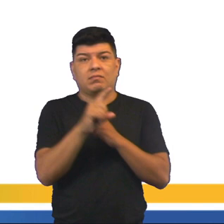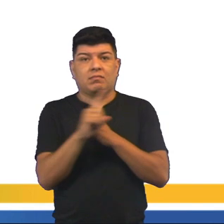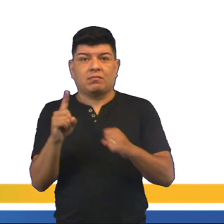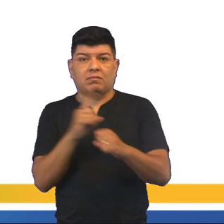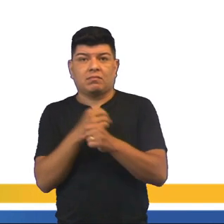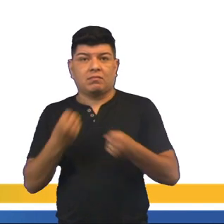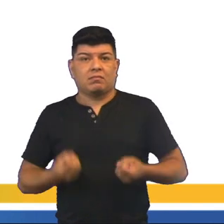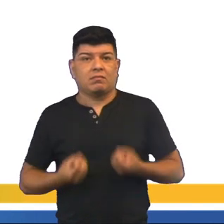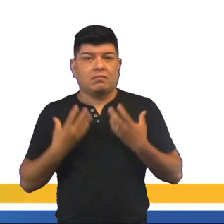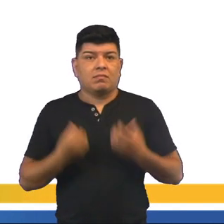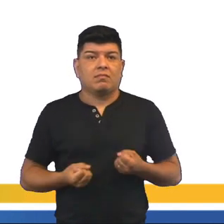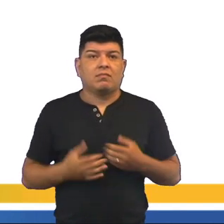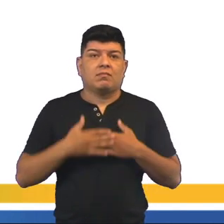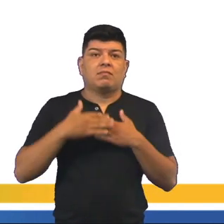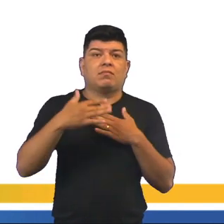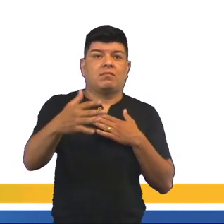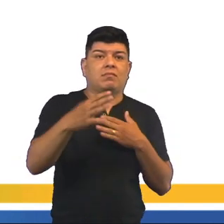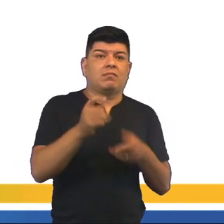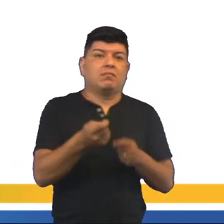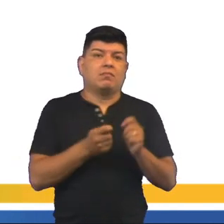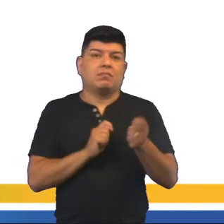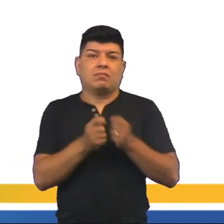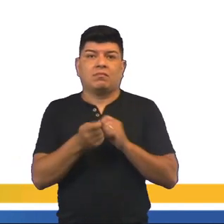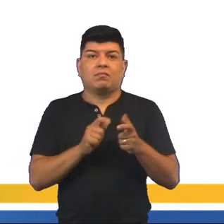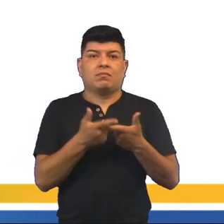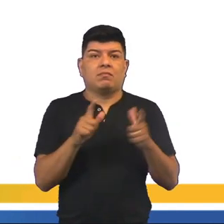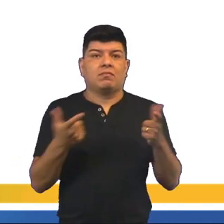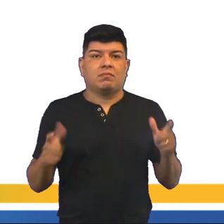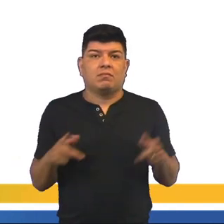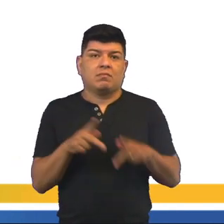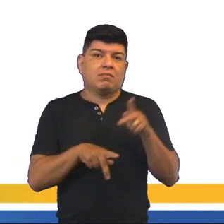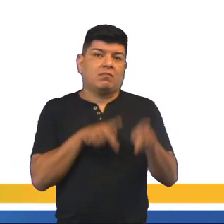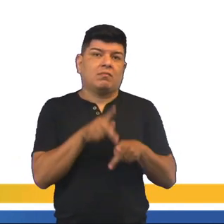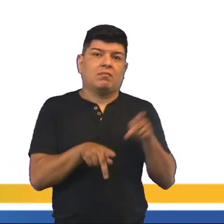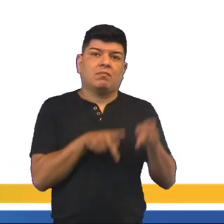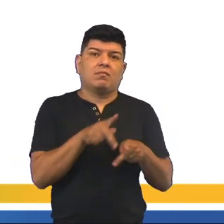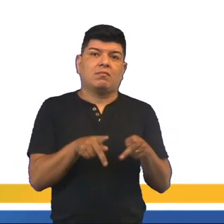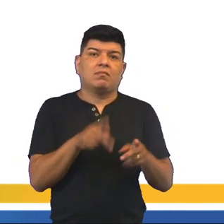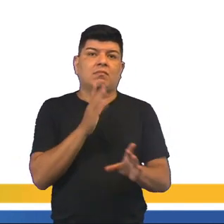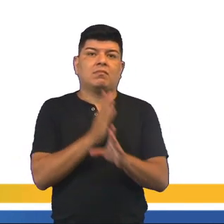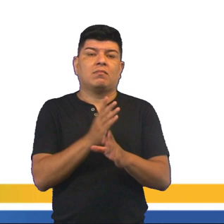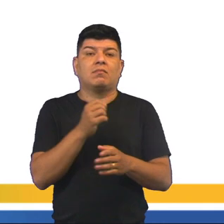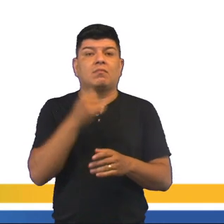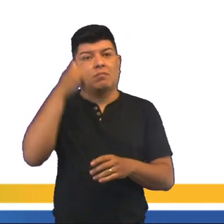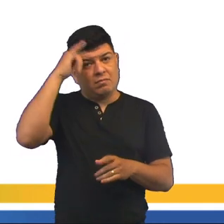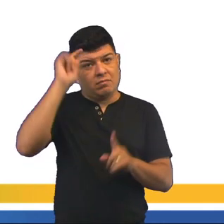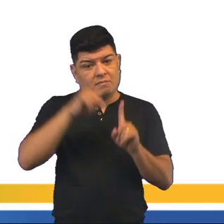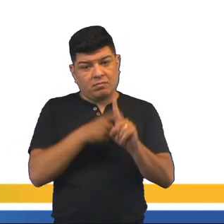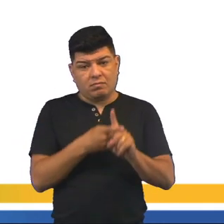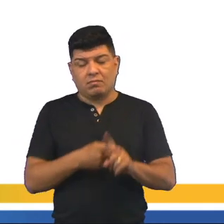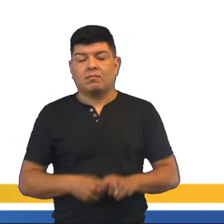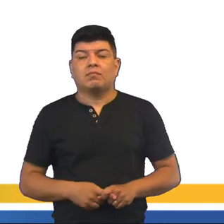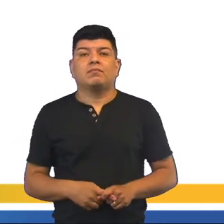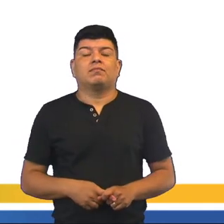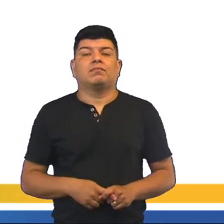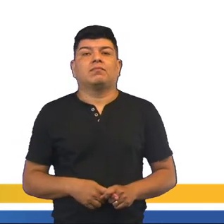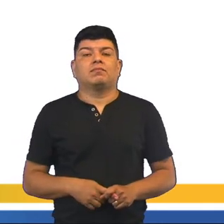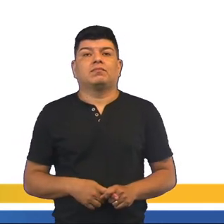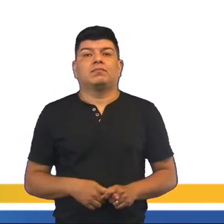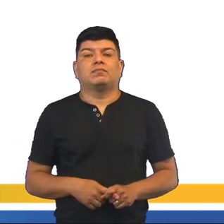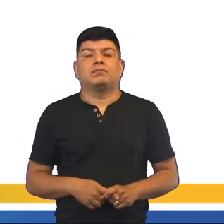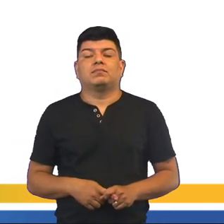manifestam-se a partir do controle do crescimento populacional por meio de métodos contraceptivos.